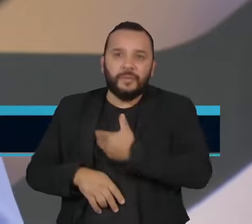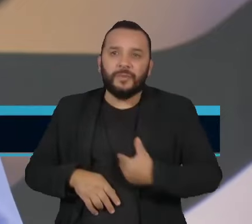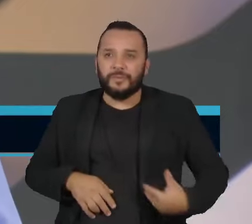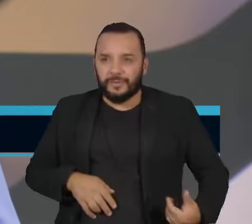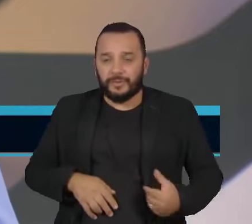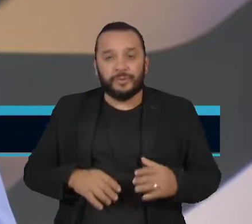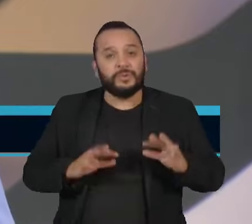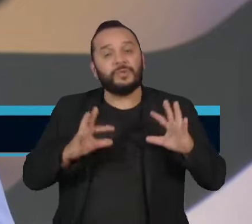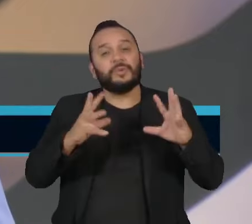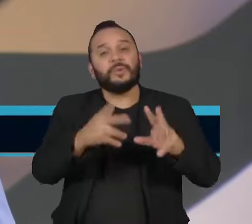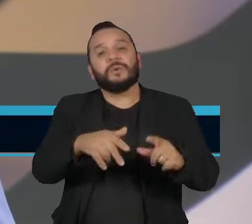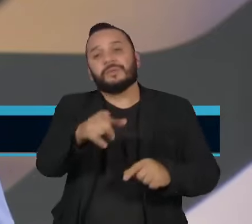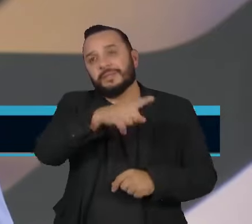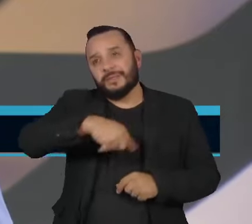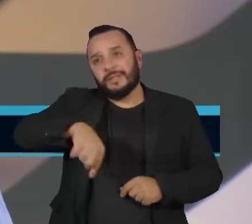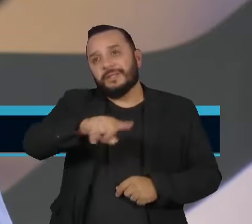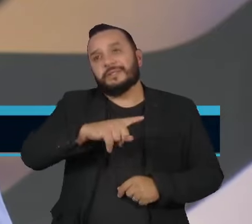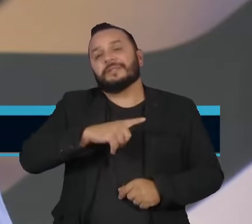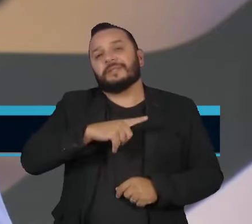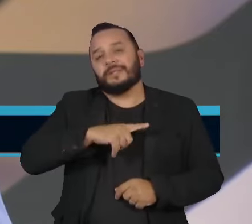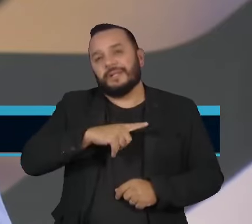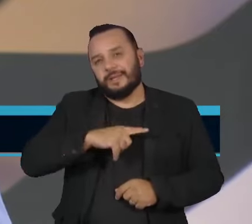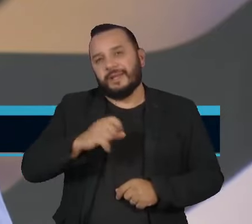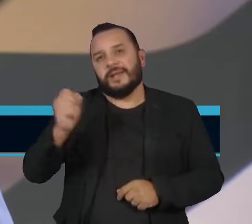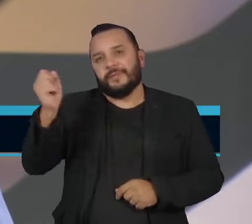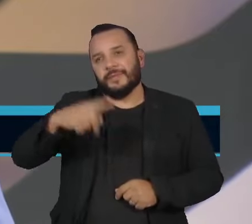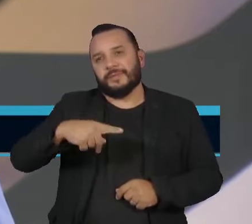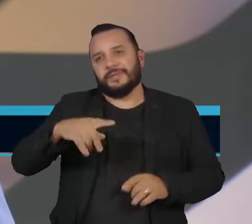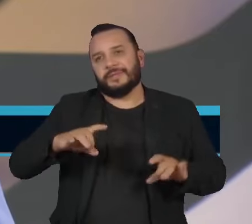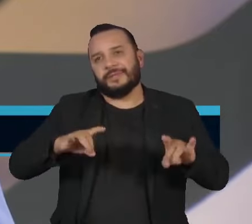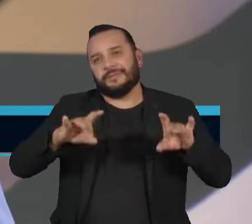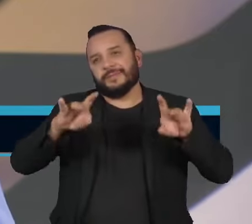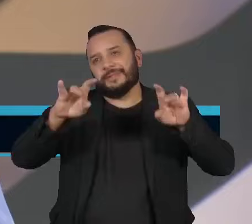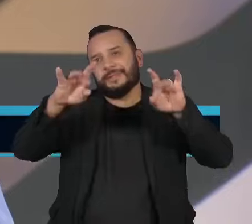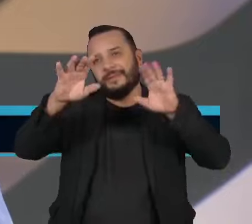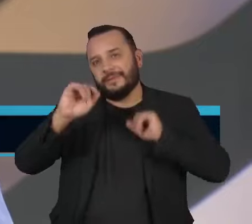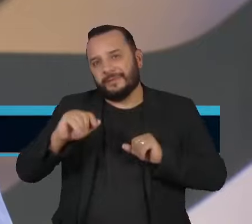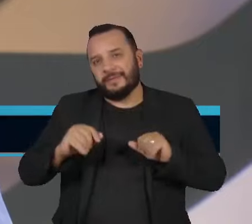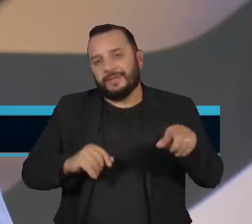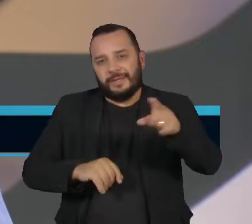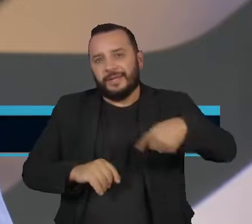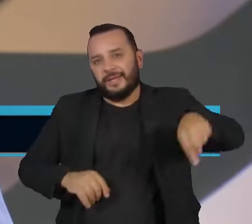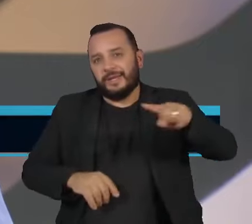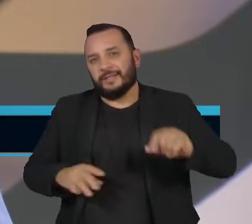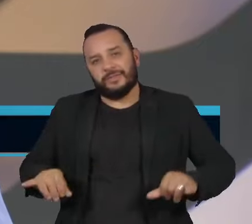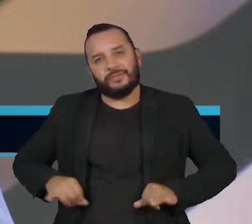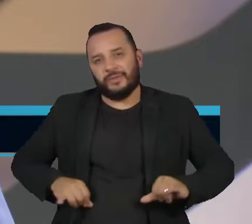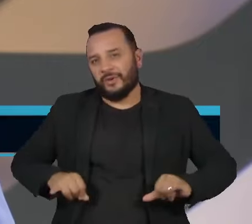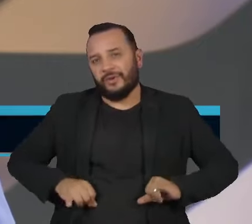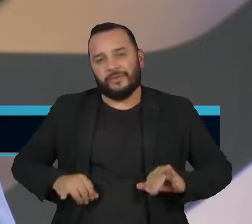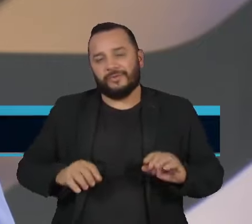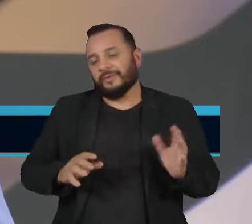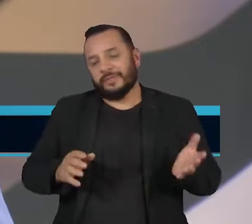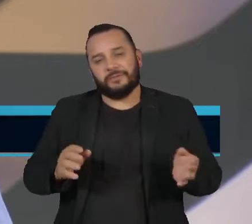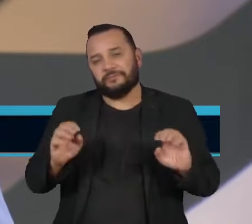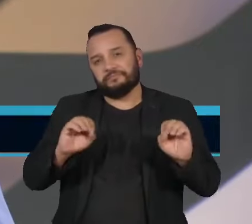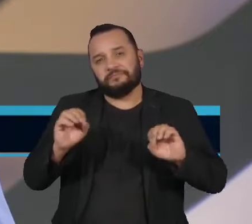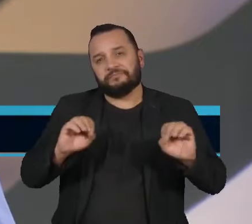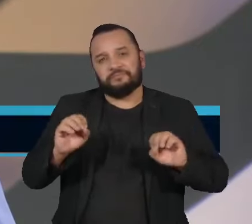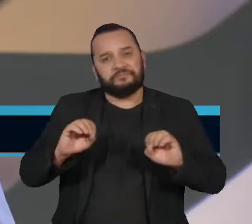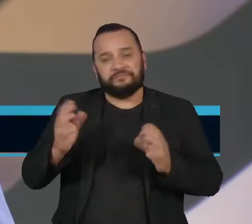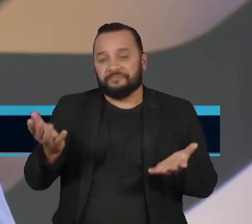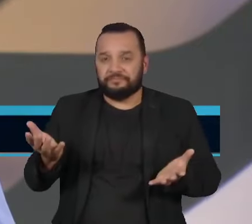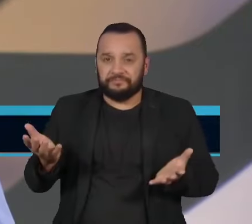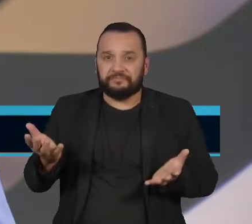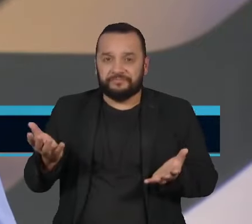têm um regime de previdência especial. Estes não sofrem essas consequências e ninguém está falando